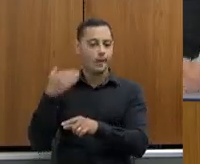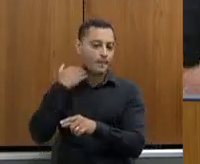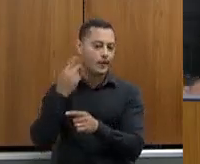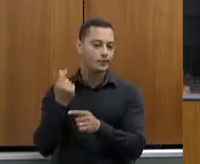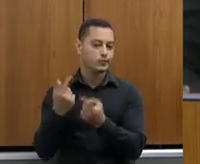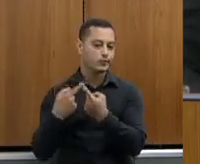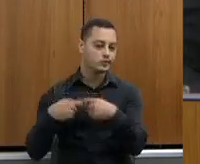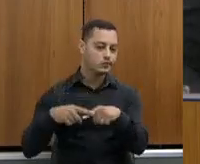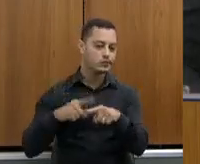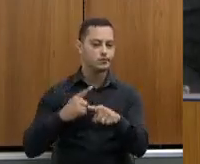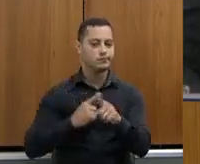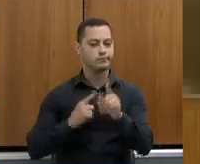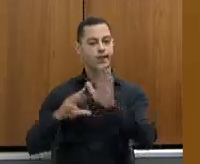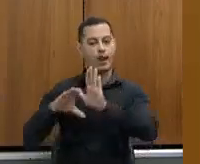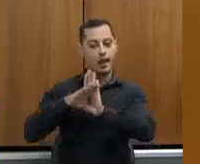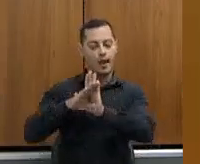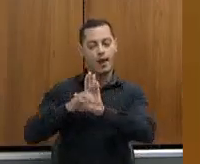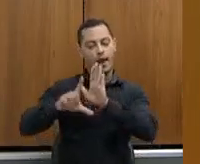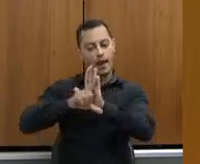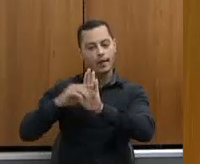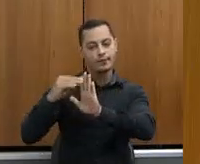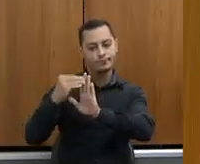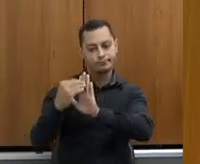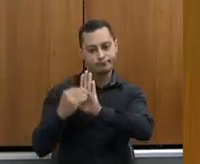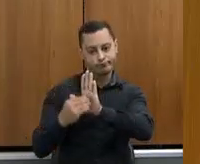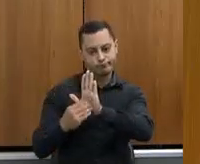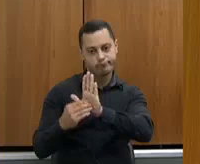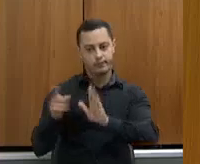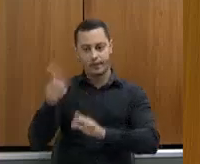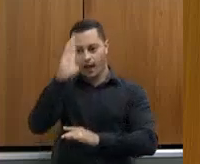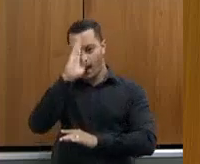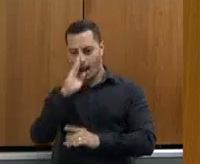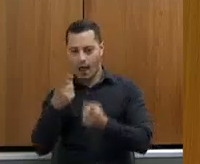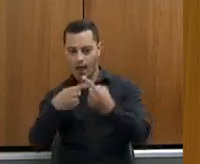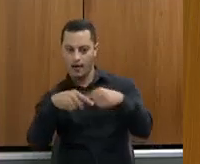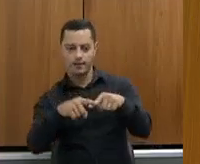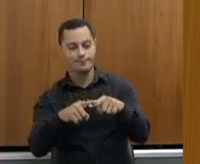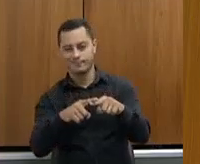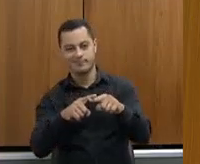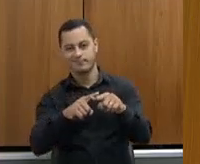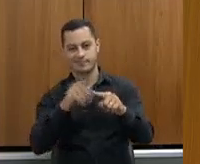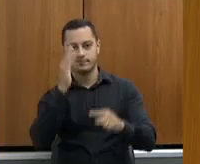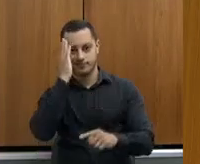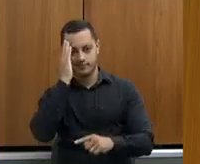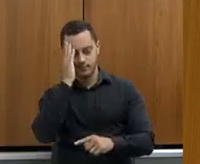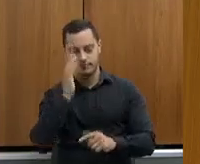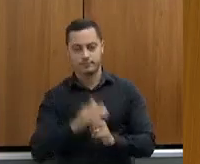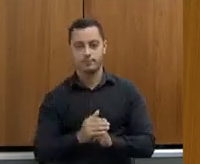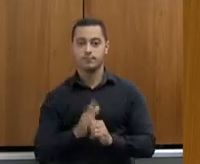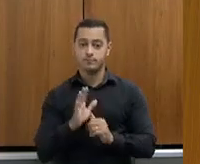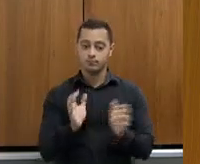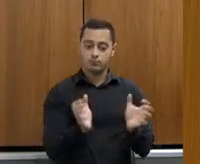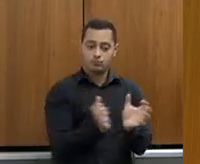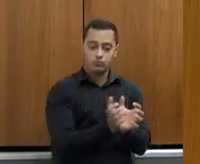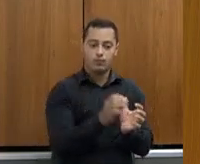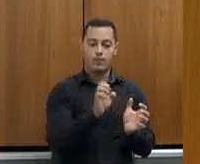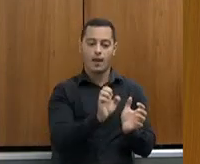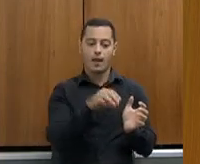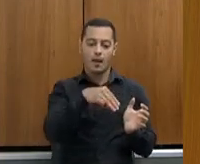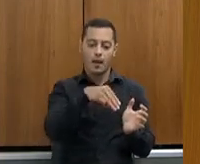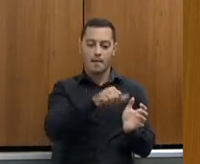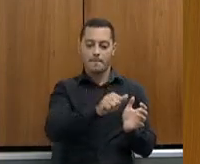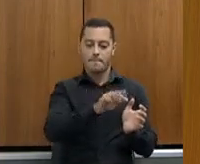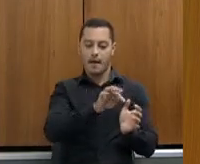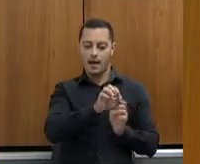travas, porque o dinheiro não é gratuito. Então, assim, nós estamos fazendo um trabalho com a EMATER, especializando profissionais da